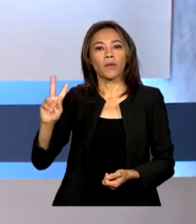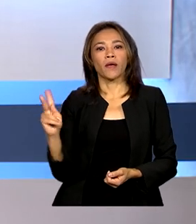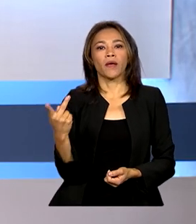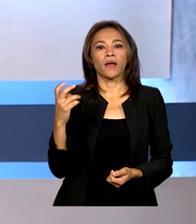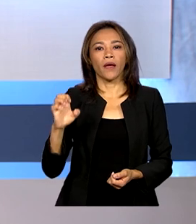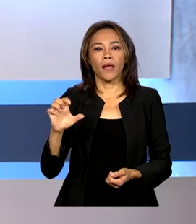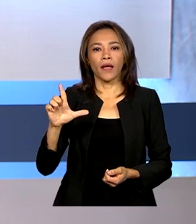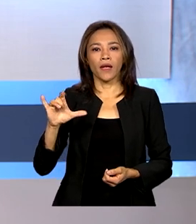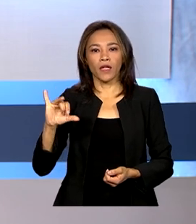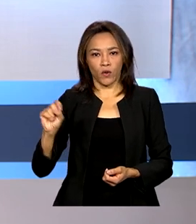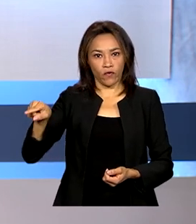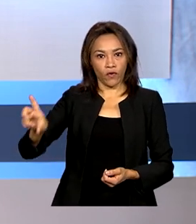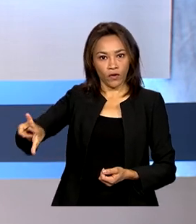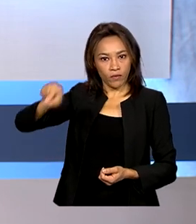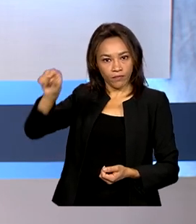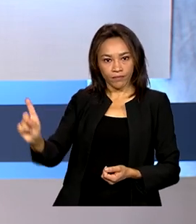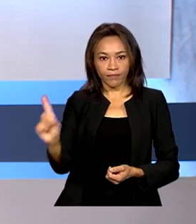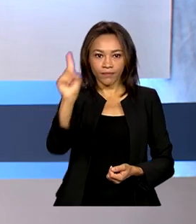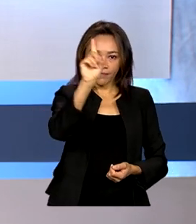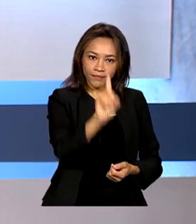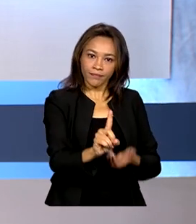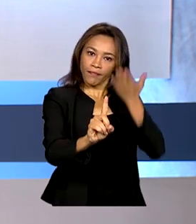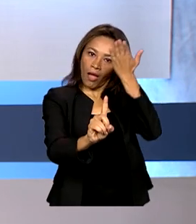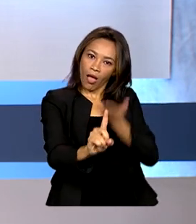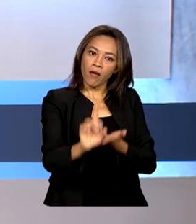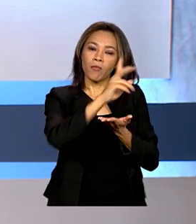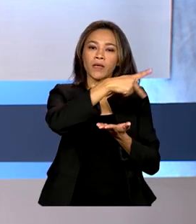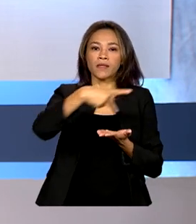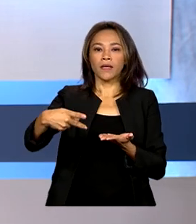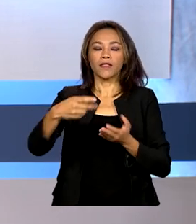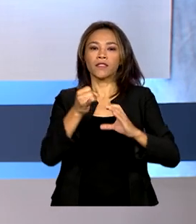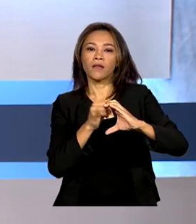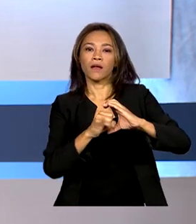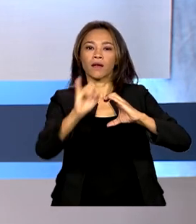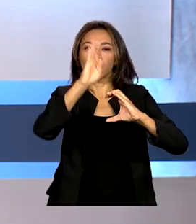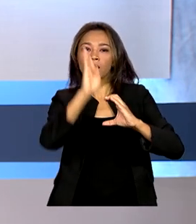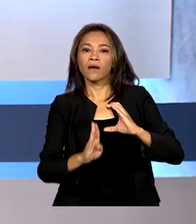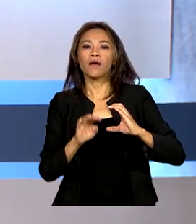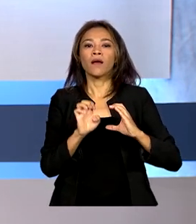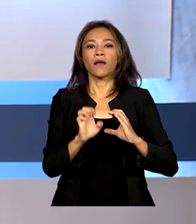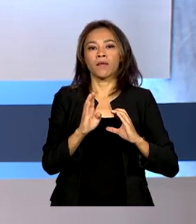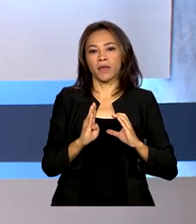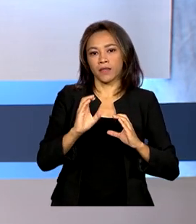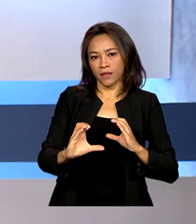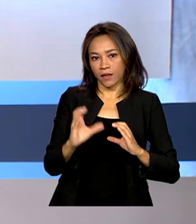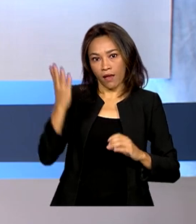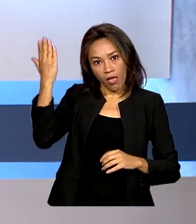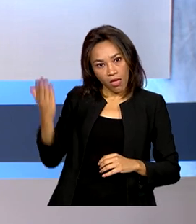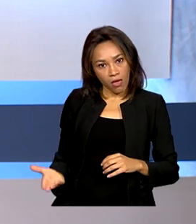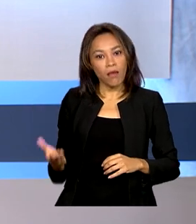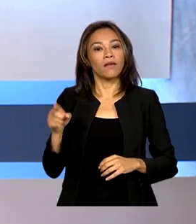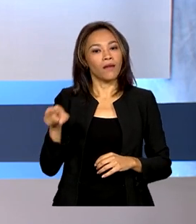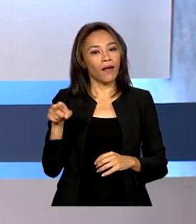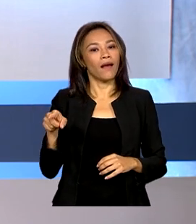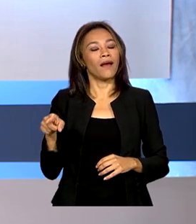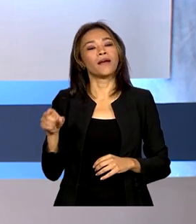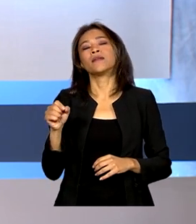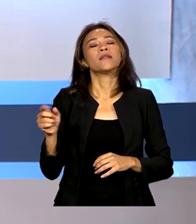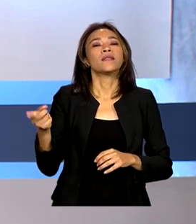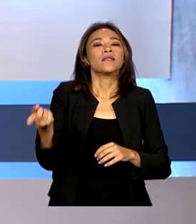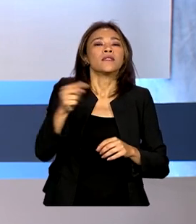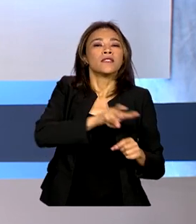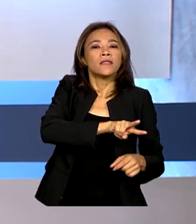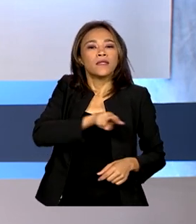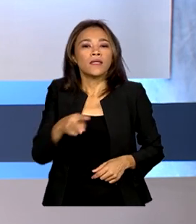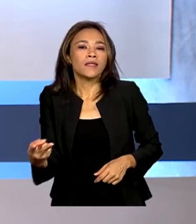nomeado hoje presidente da EBC, a empresa Brasil de Comunicação. Ele assume o cargo após a gestão